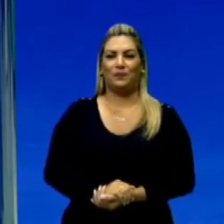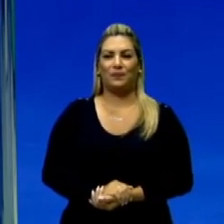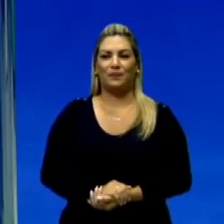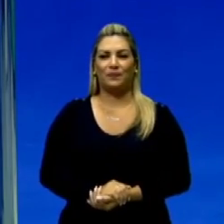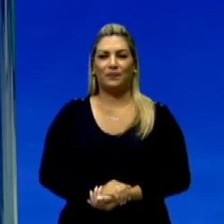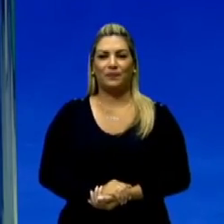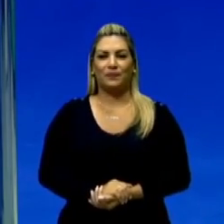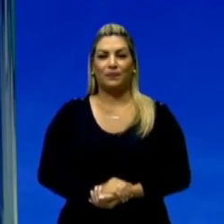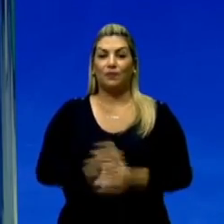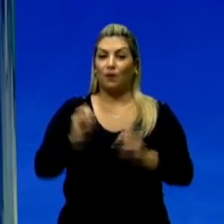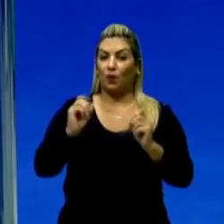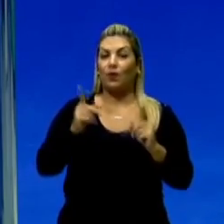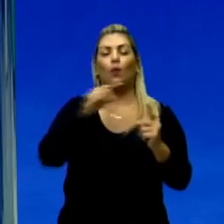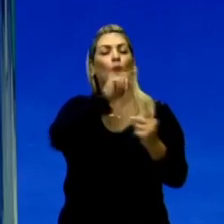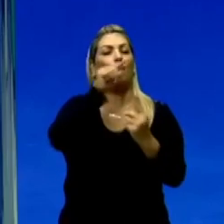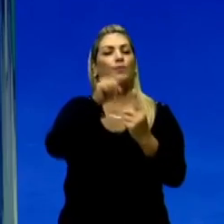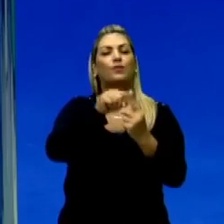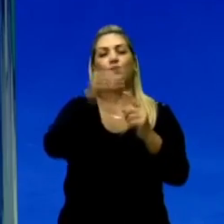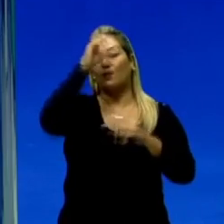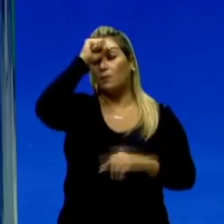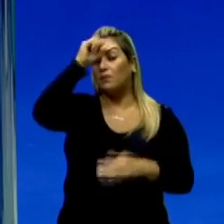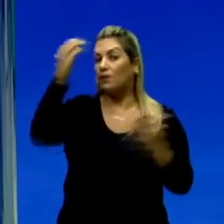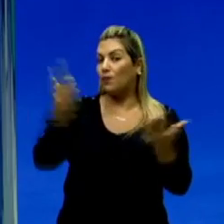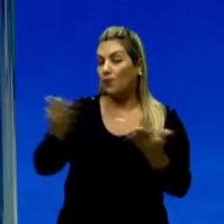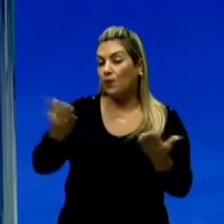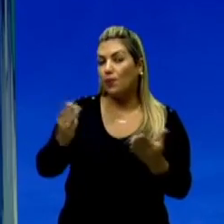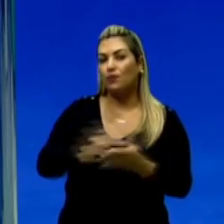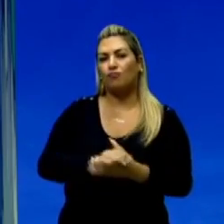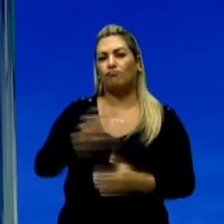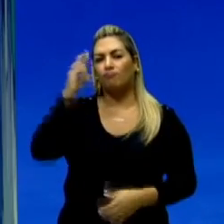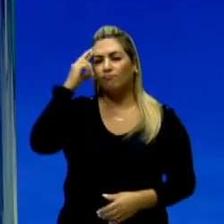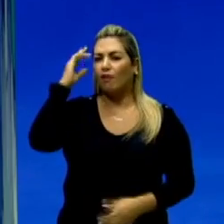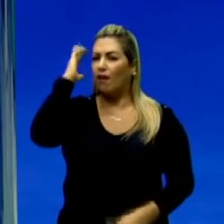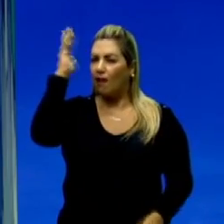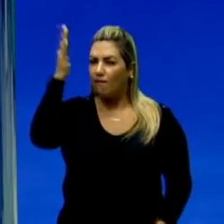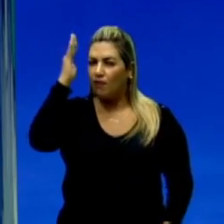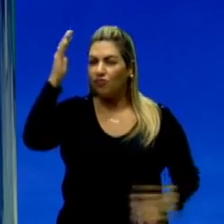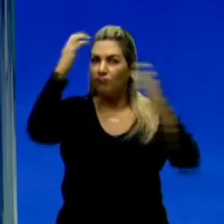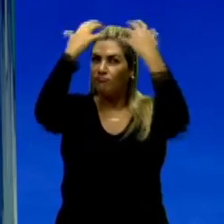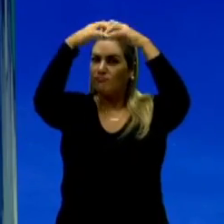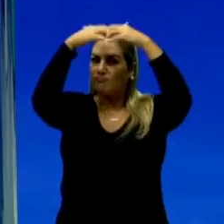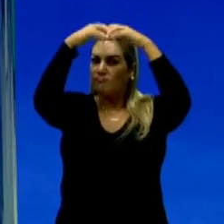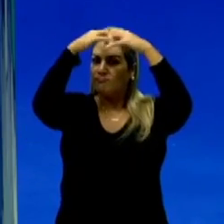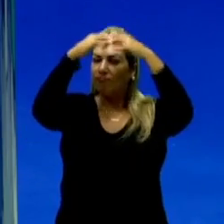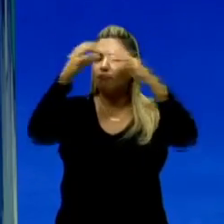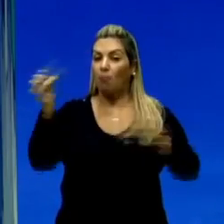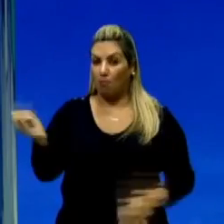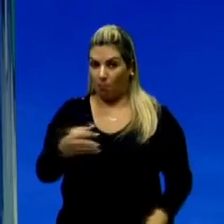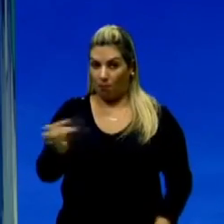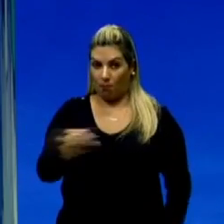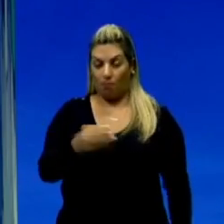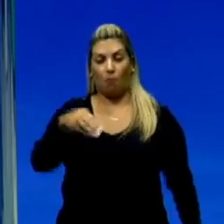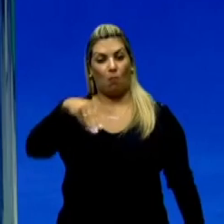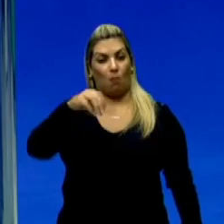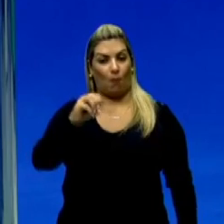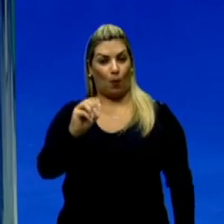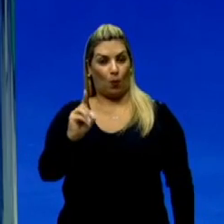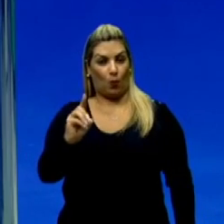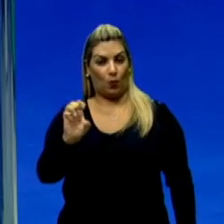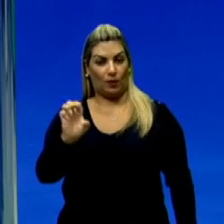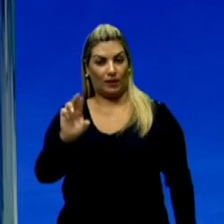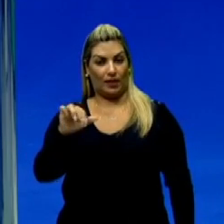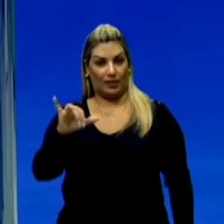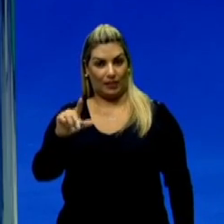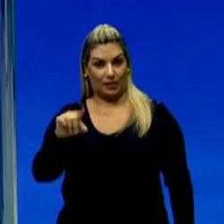Ok, as expectativas de aprendizagem de hoje, refletir sobre o modernismo brasileiro, denominada segunda geração,